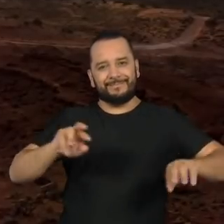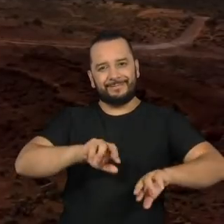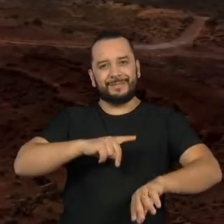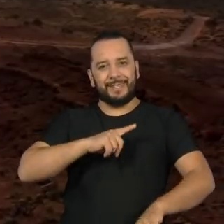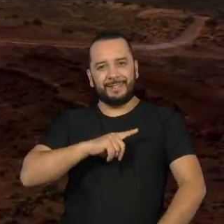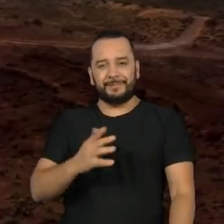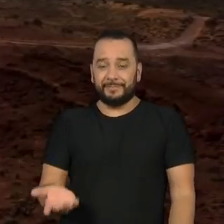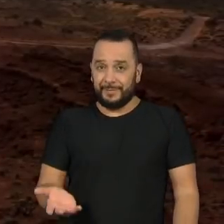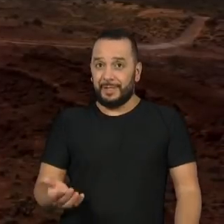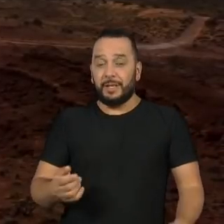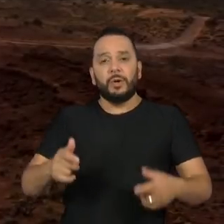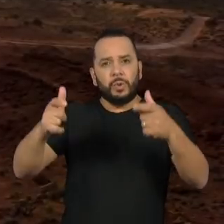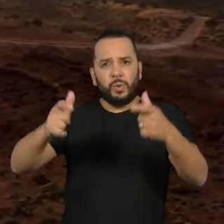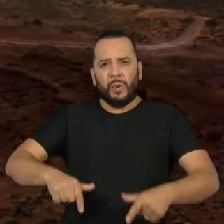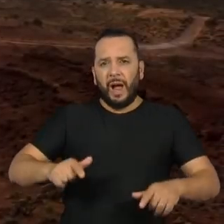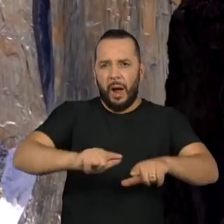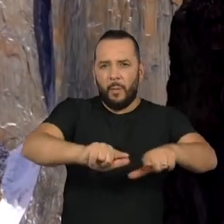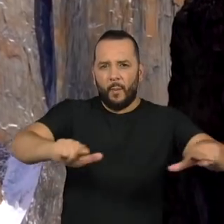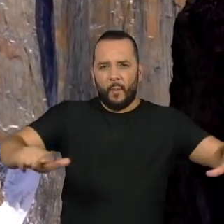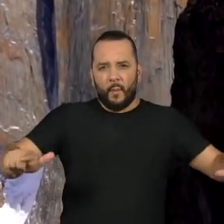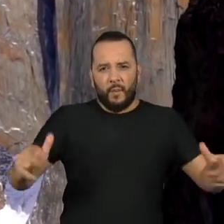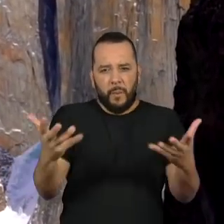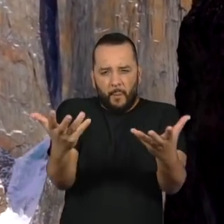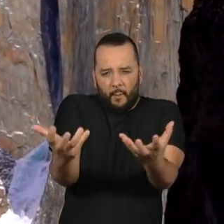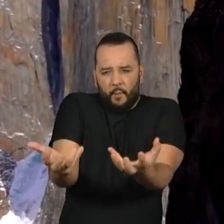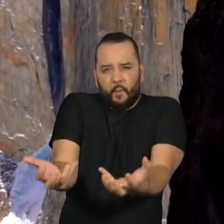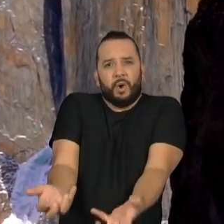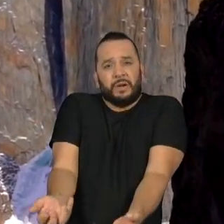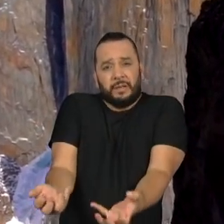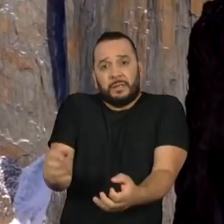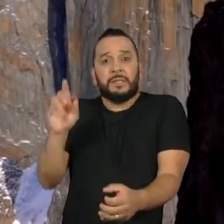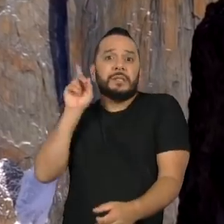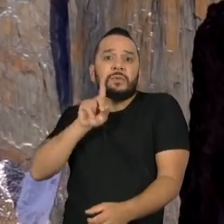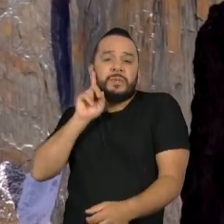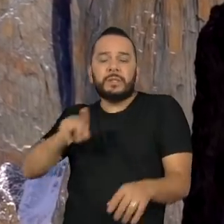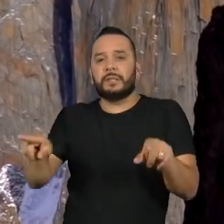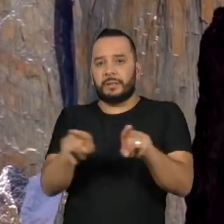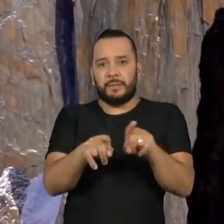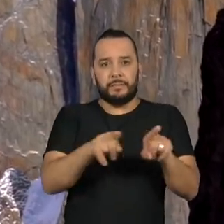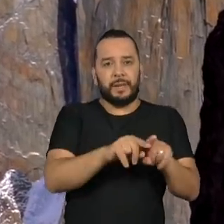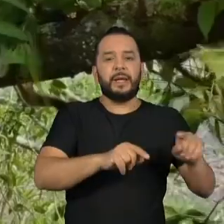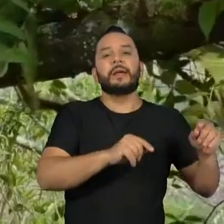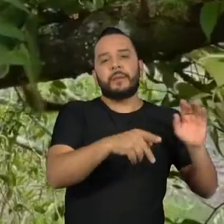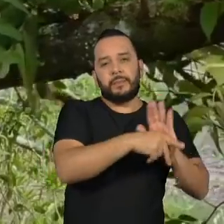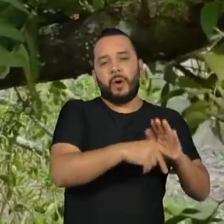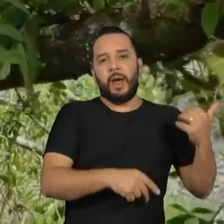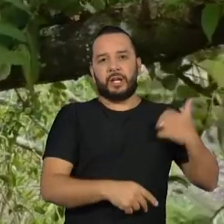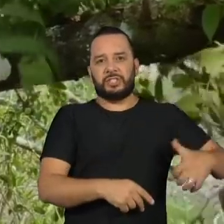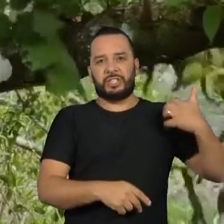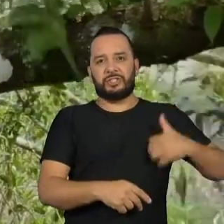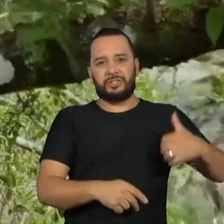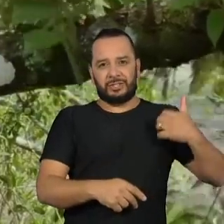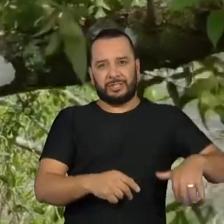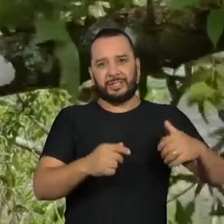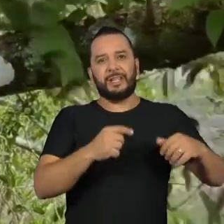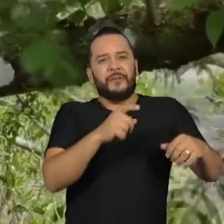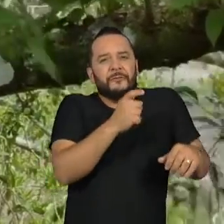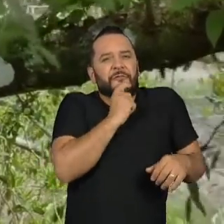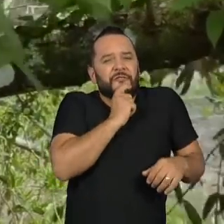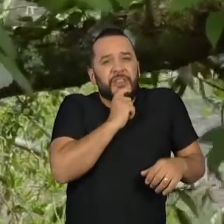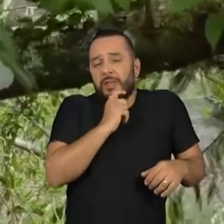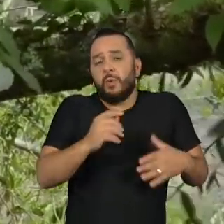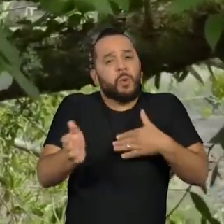Dos desertos americanos à gelada Patagônia, tudo já foi lar para a onça parda, que, como toda